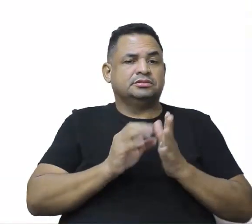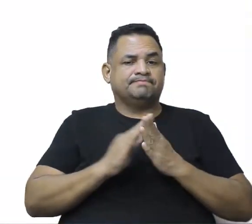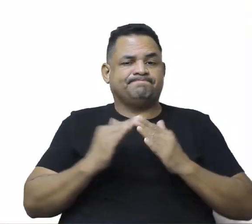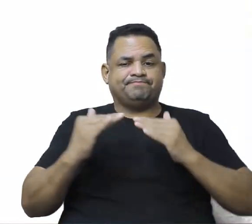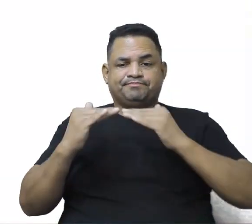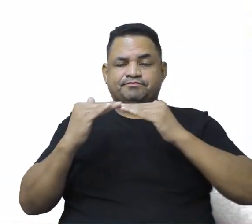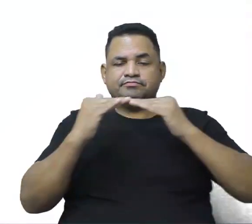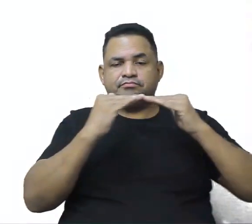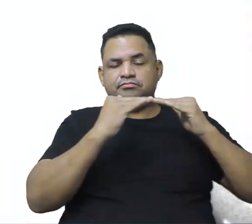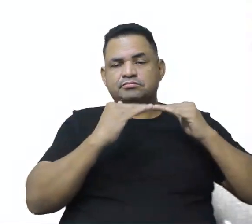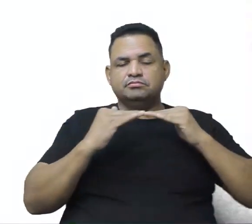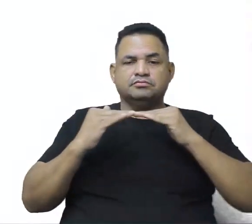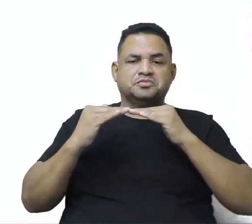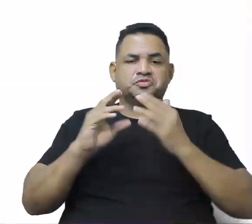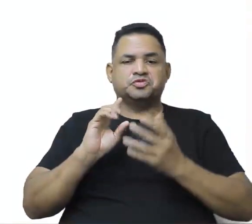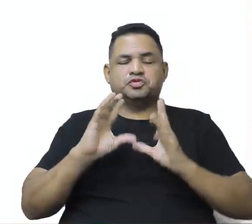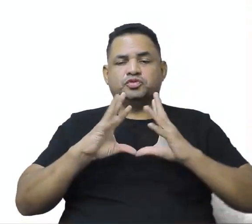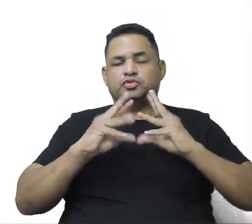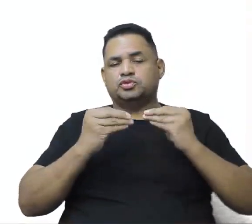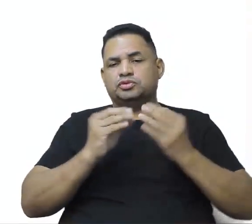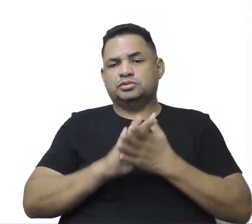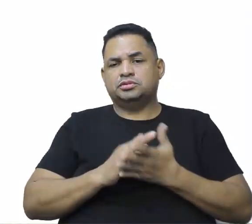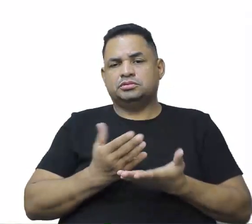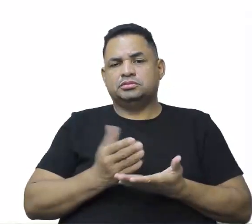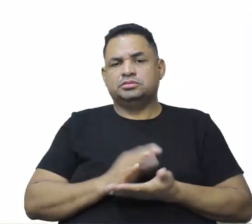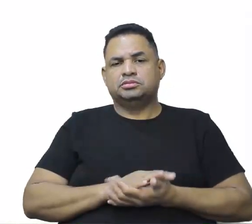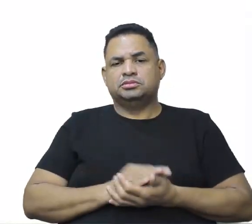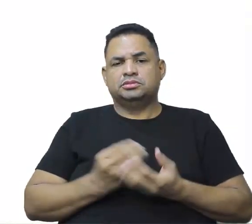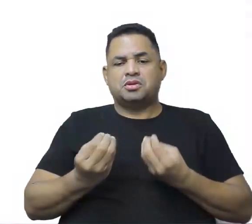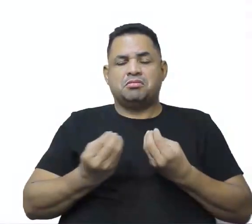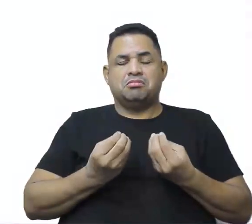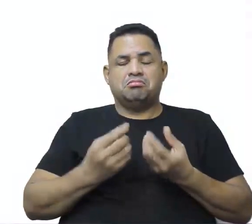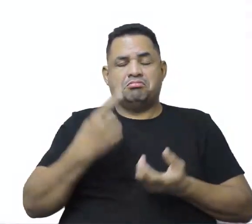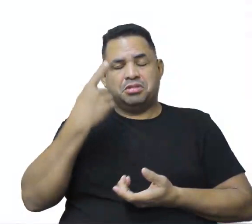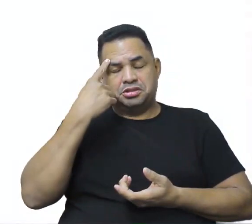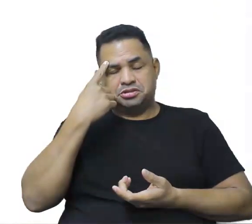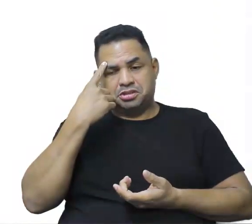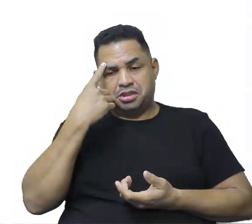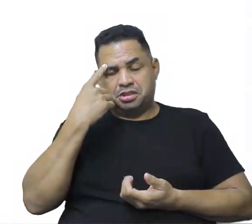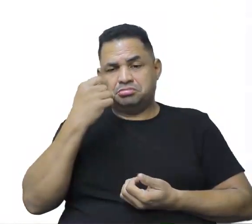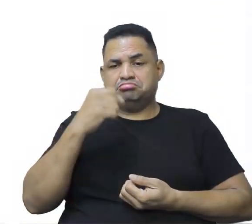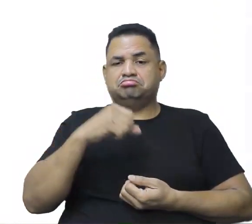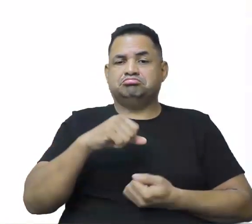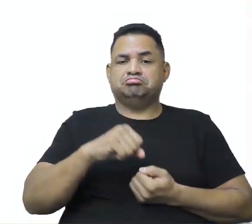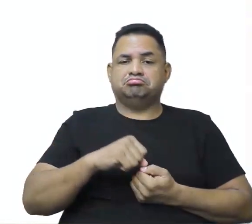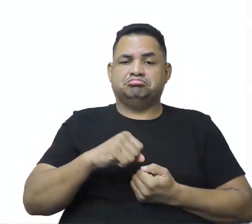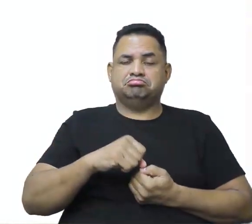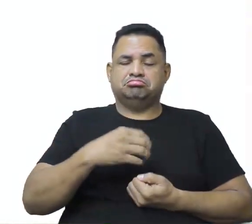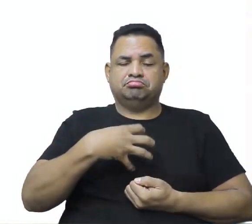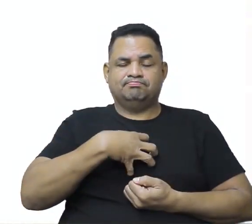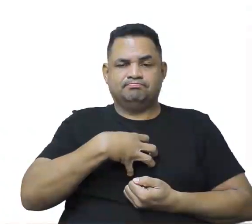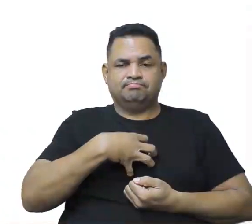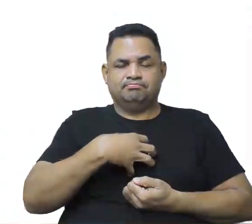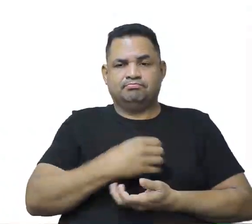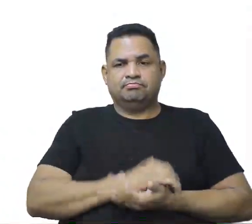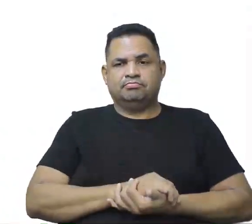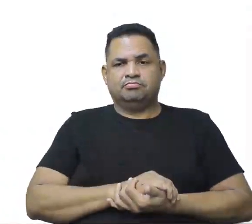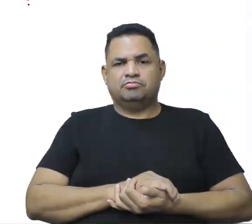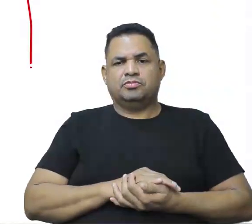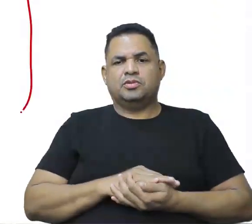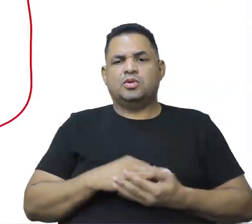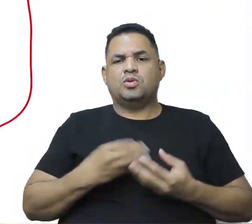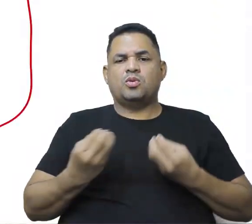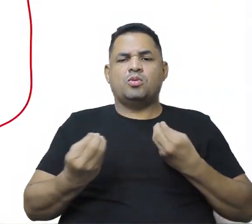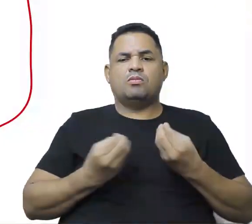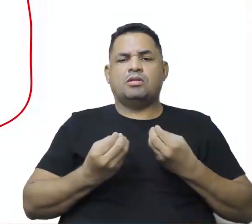Homogeneizado, sendo uniformizado, inclusive no modo de pensar, no modo de agir e no modo de sentir, né? Quanto que